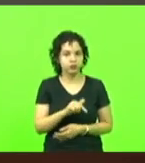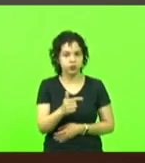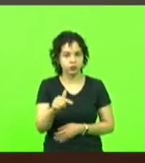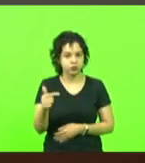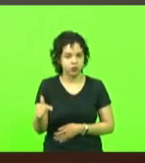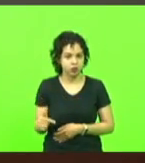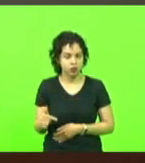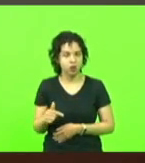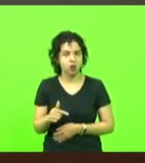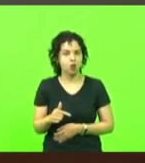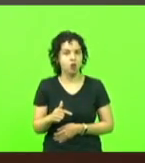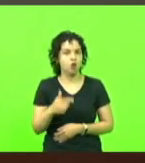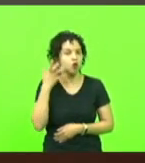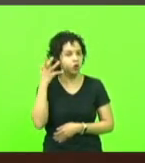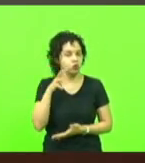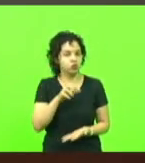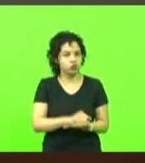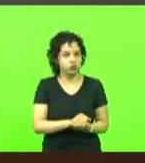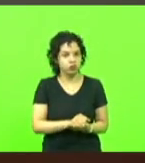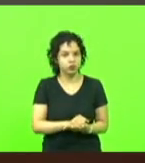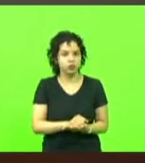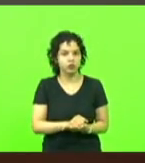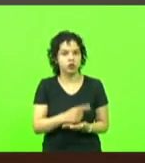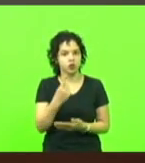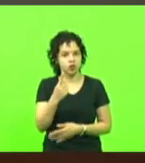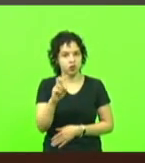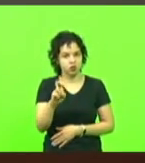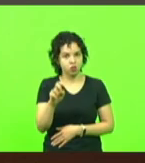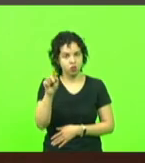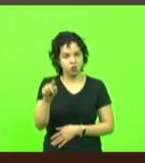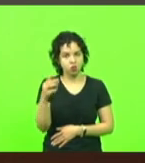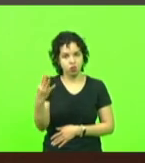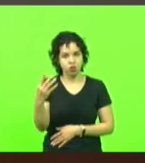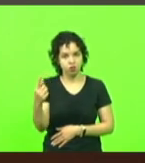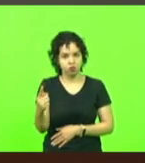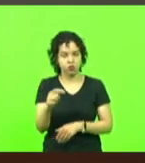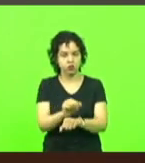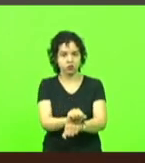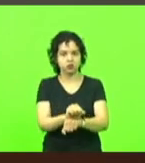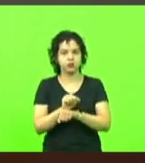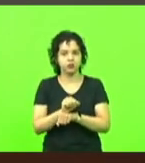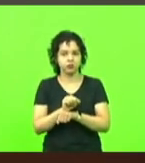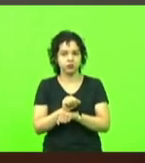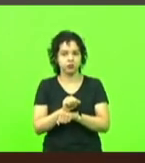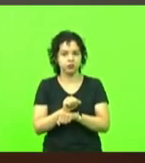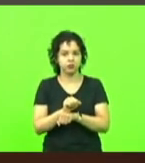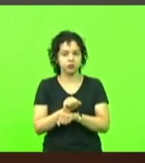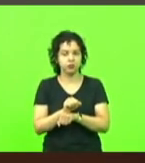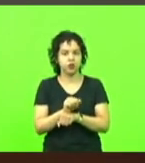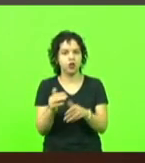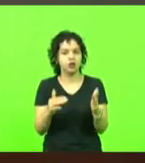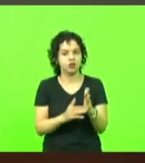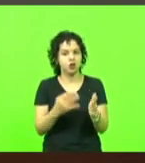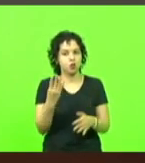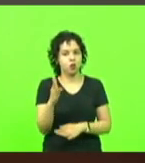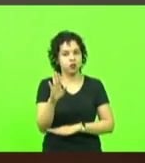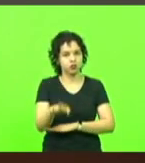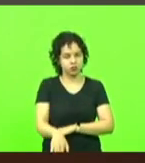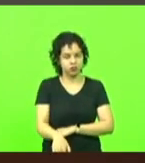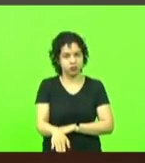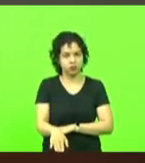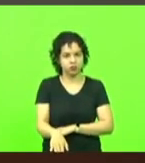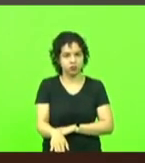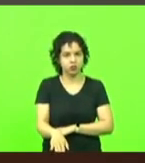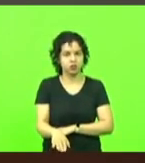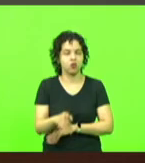oradores inscritos, são 15 horas e 41 minutos, está suspensa a presente sessão até as 16 horas para o